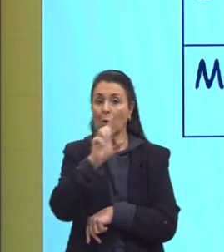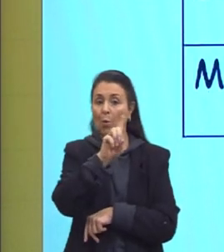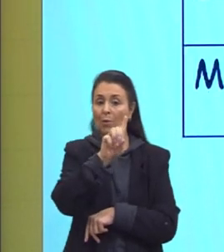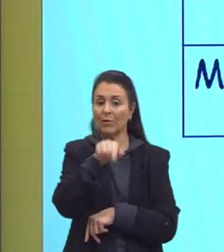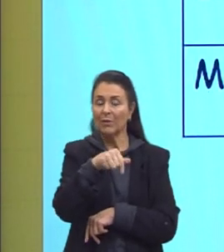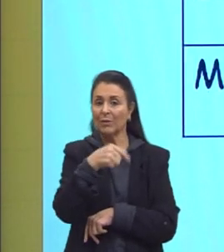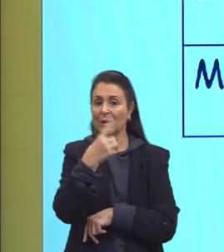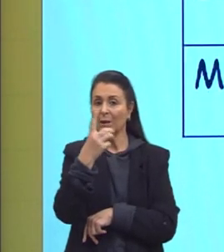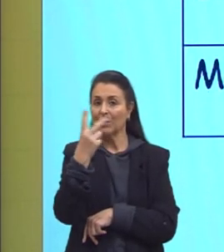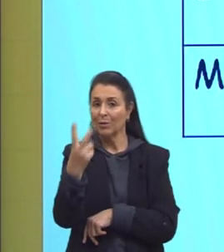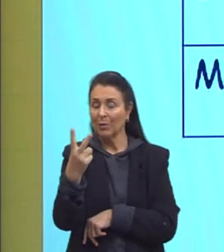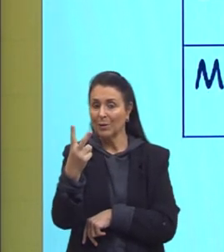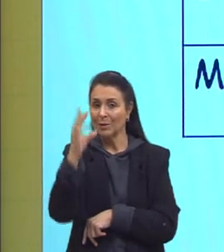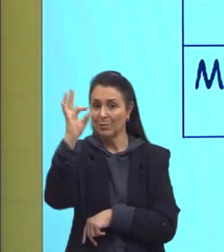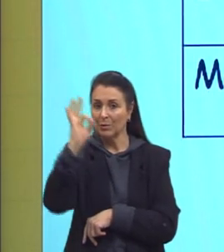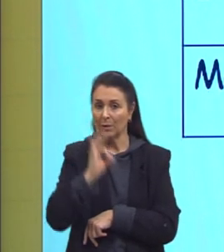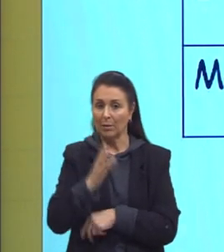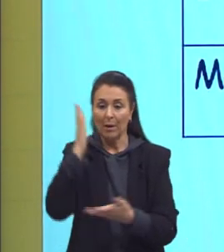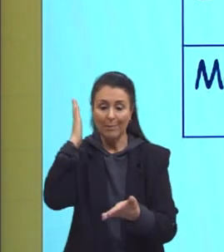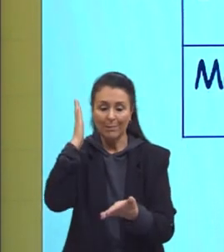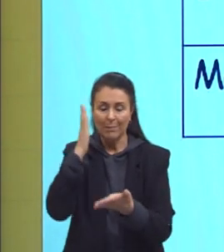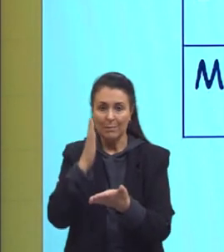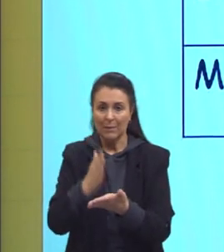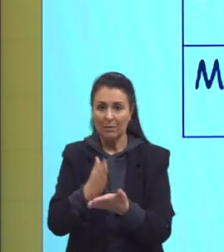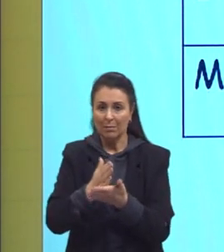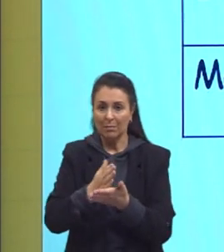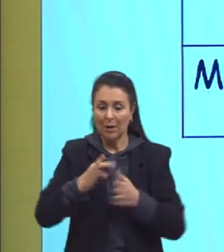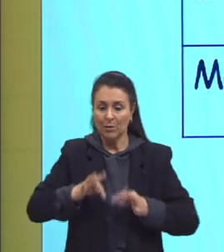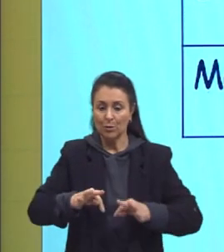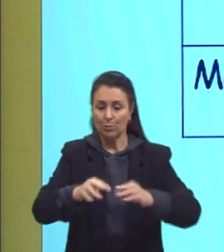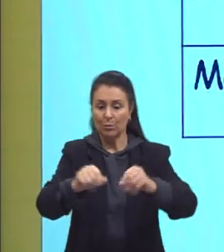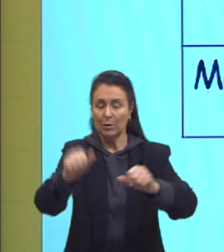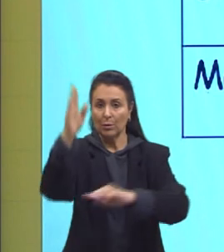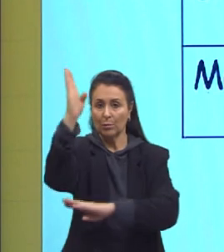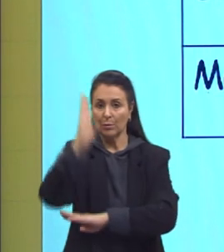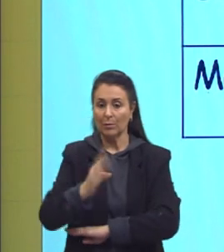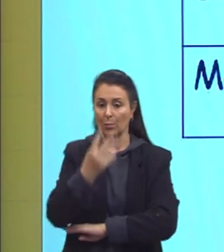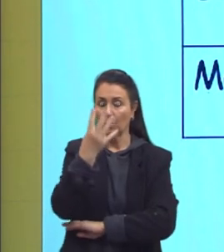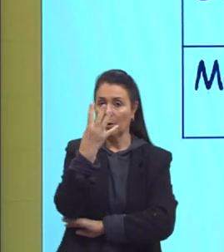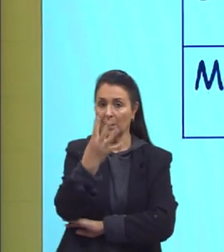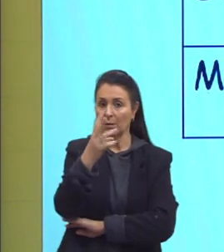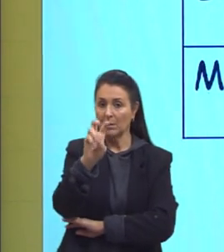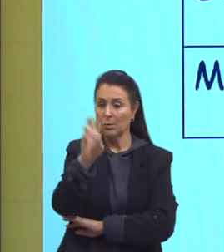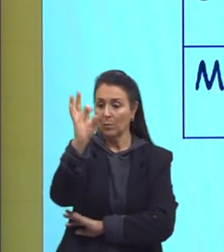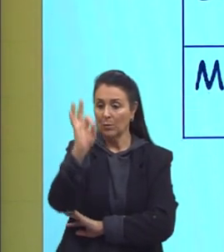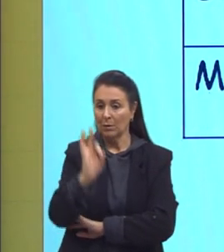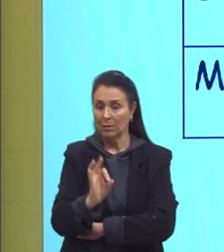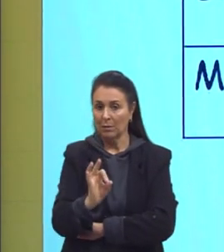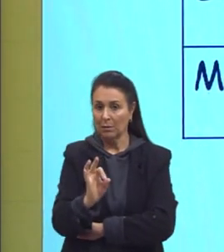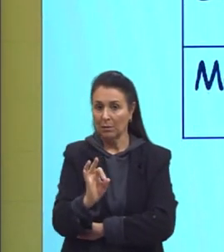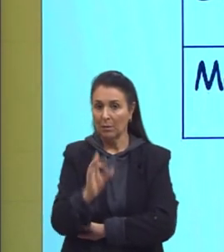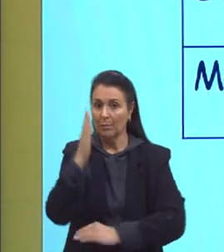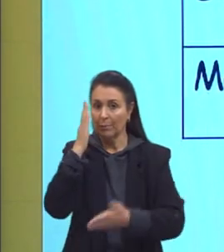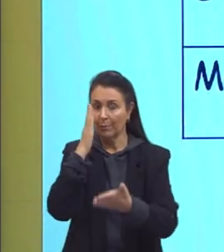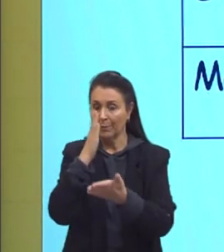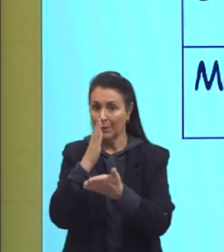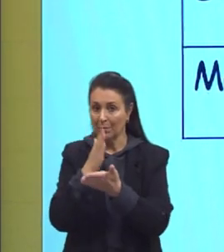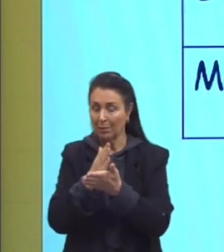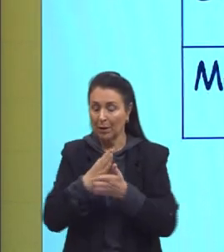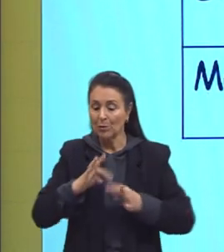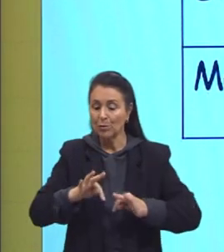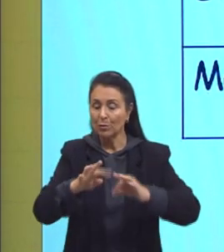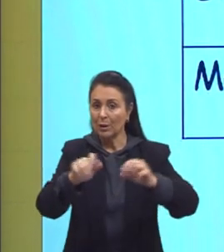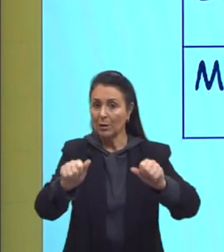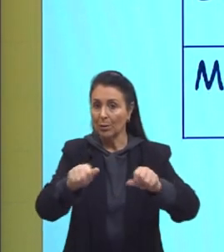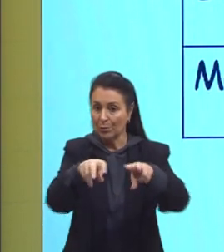corresponde a metade do território brasileiro, 45%. Então 45%, metade dessas territórias